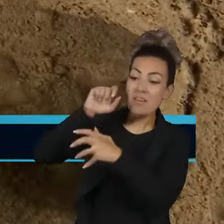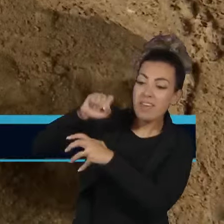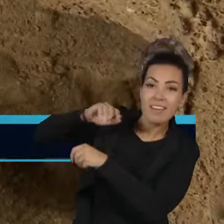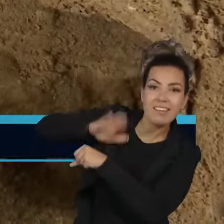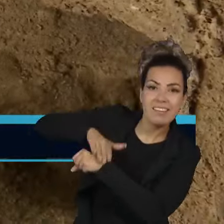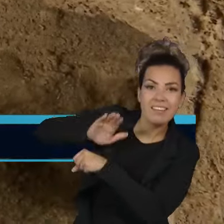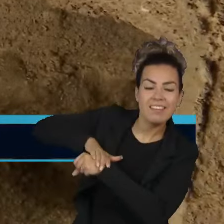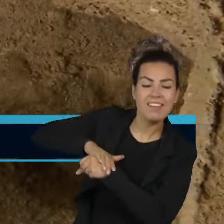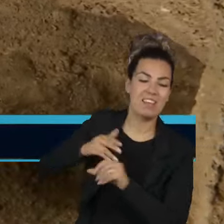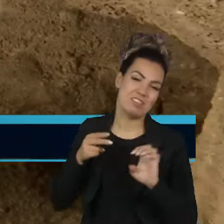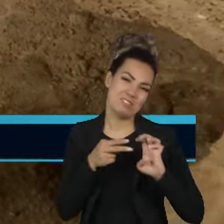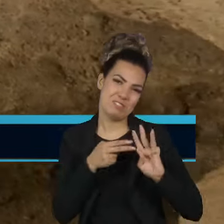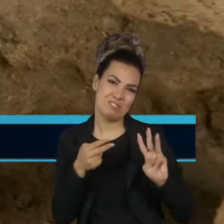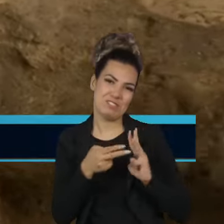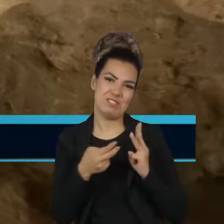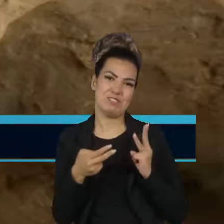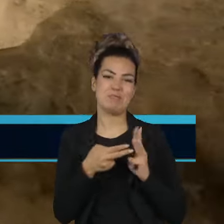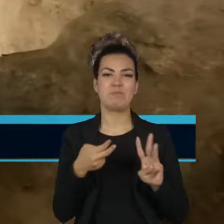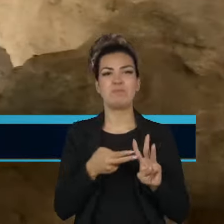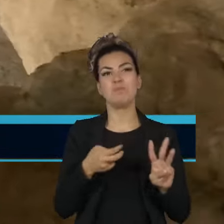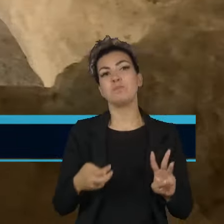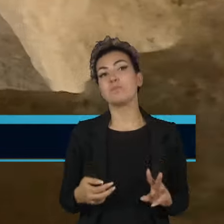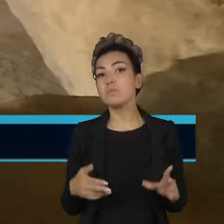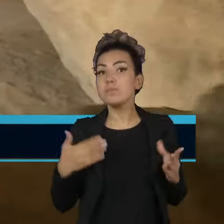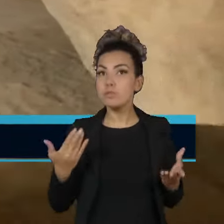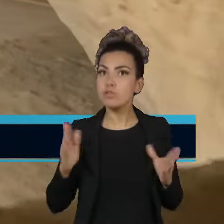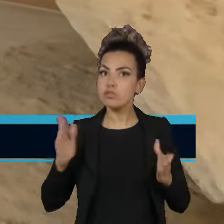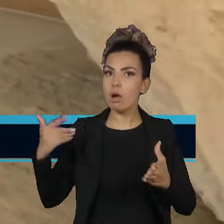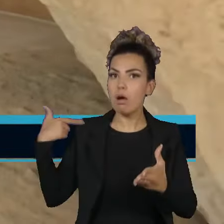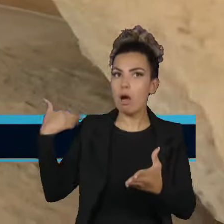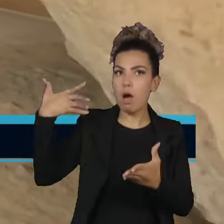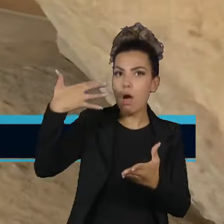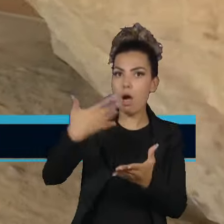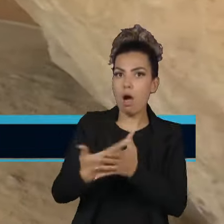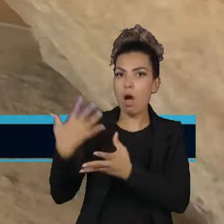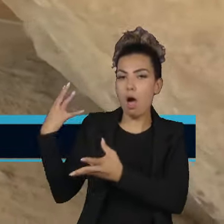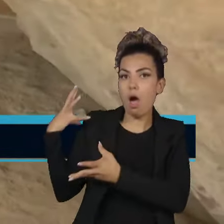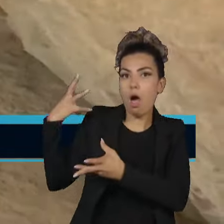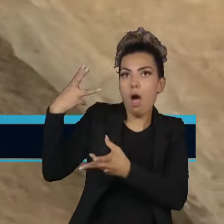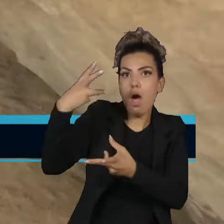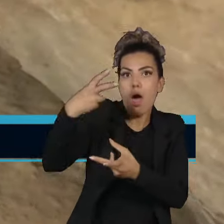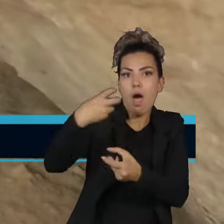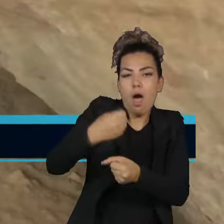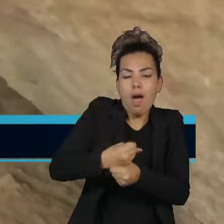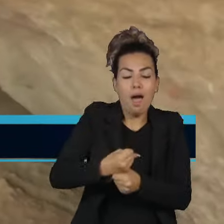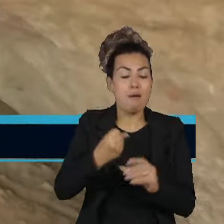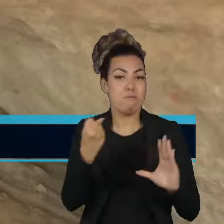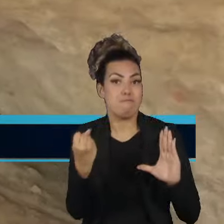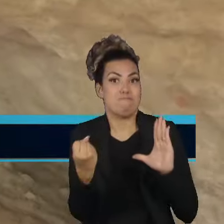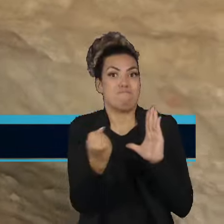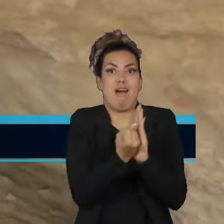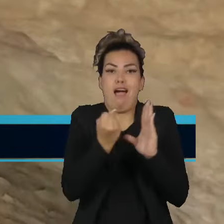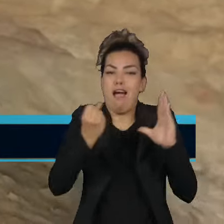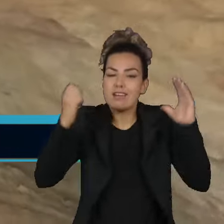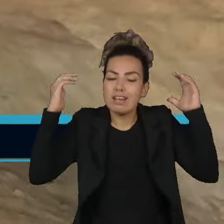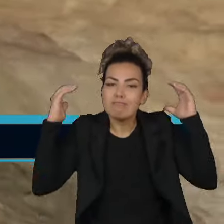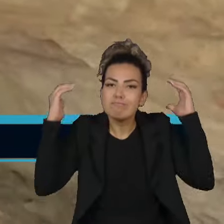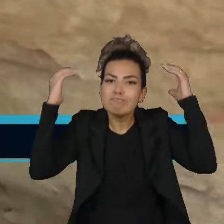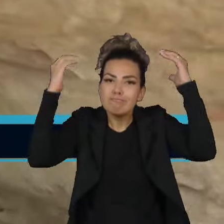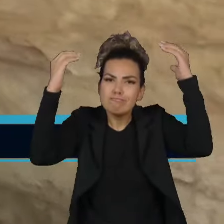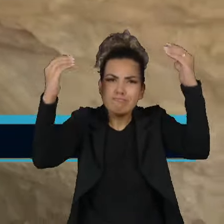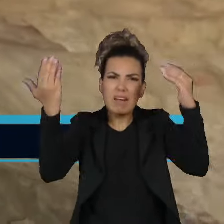Mais de mil anos de história do povo Waldjá, que estavam eternizados nas paredes da gruta original, foram